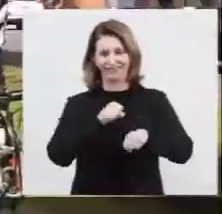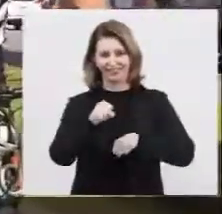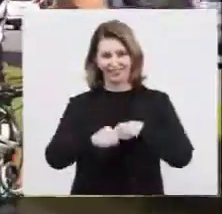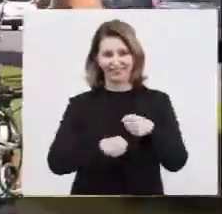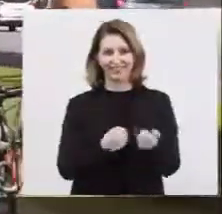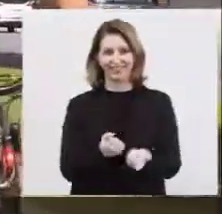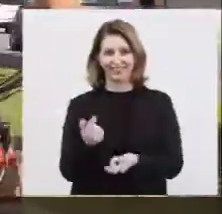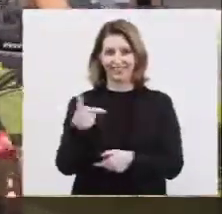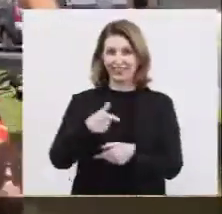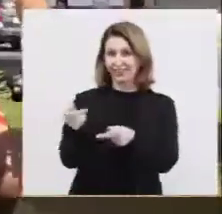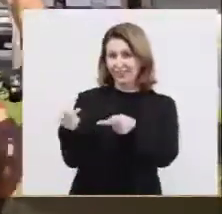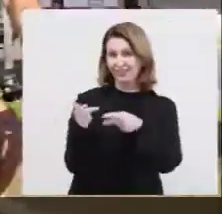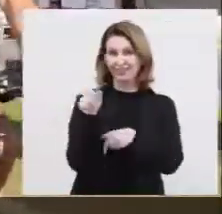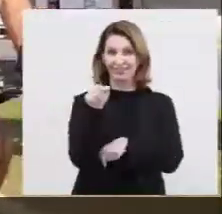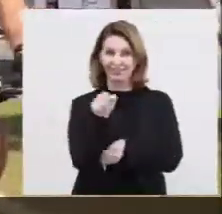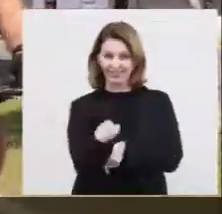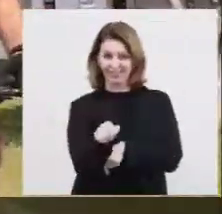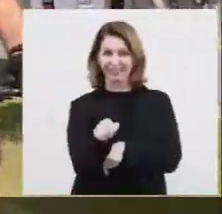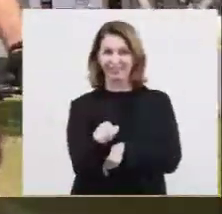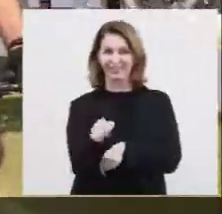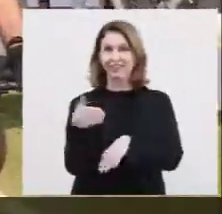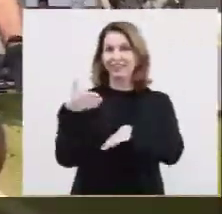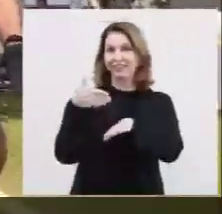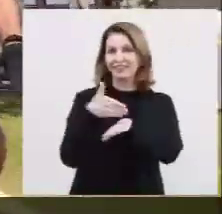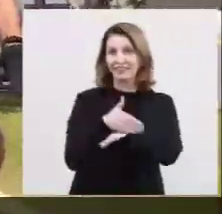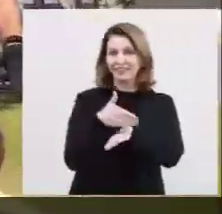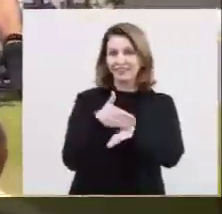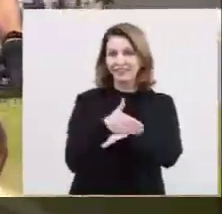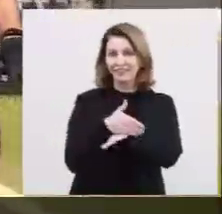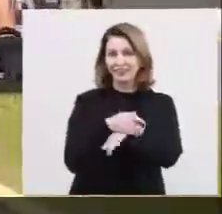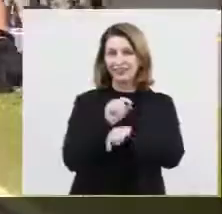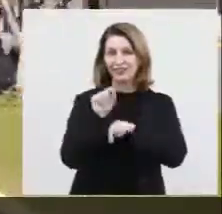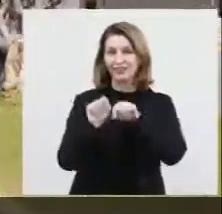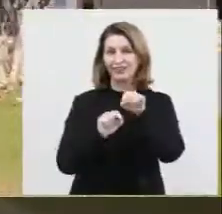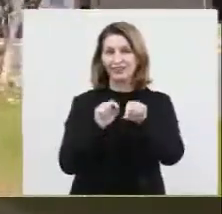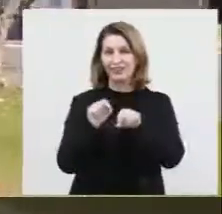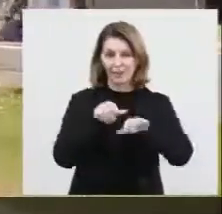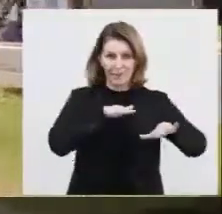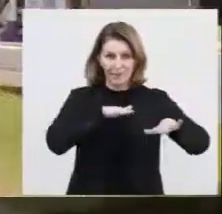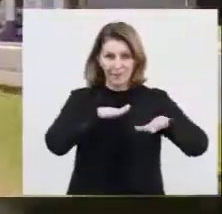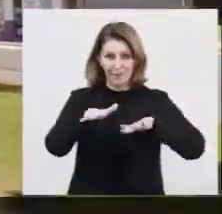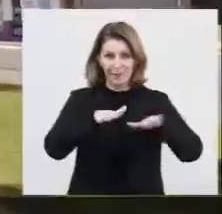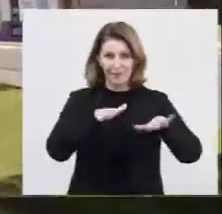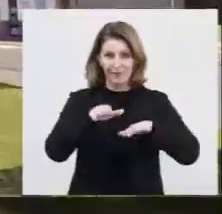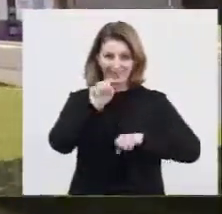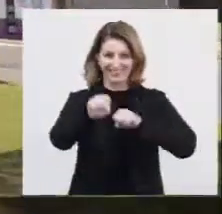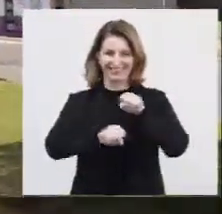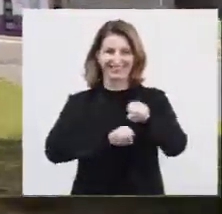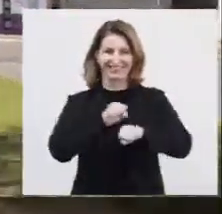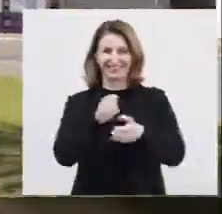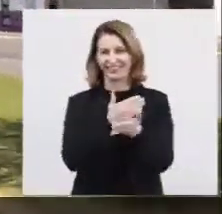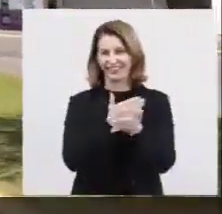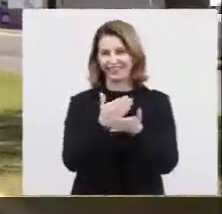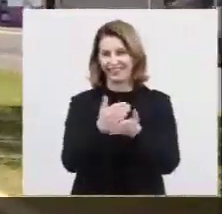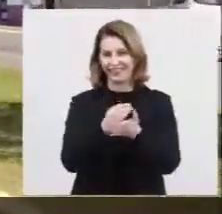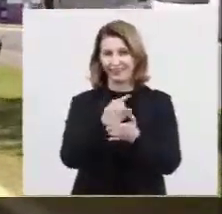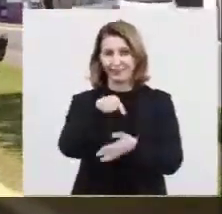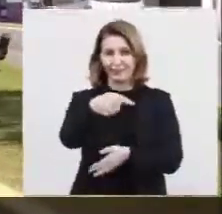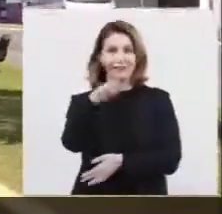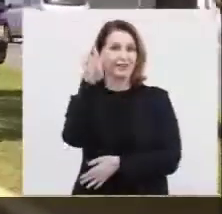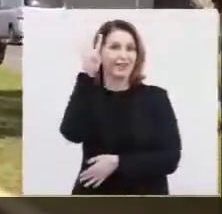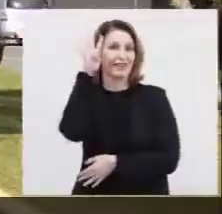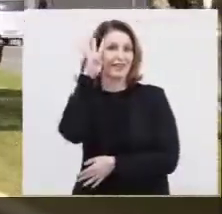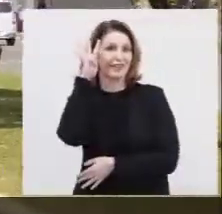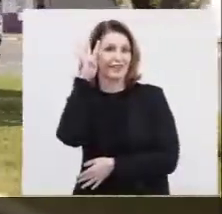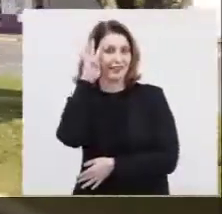e venho convidar você a participar do Mexa-se Bike, que começa na próxima